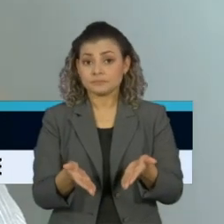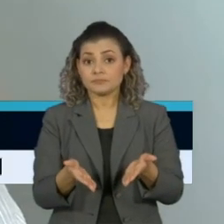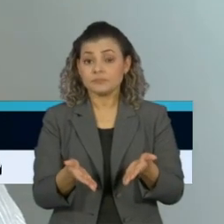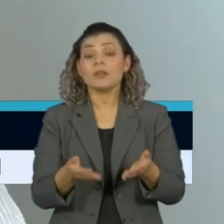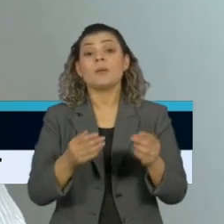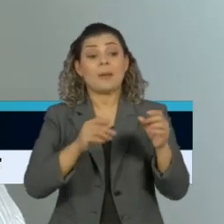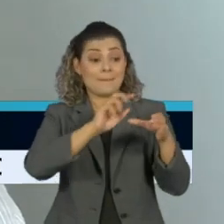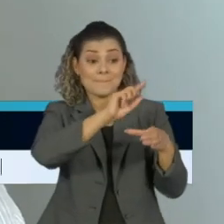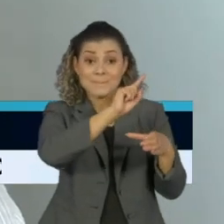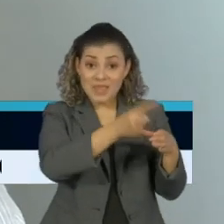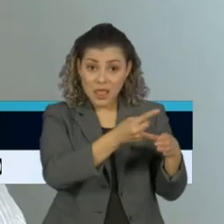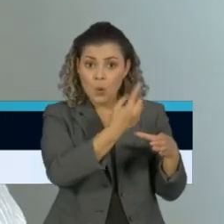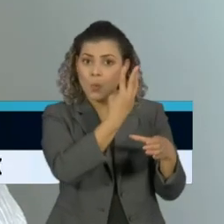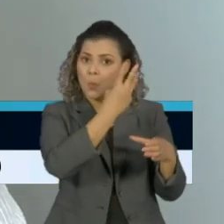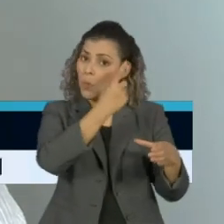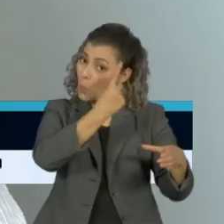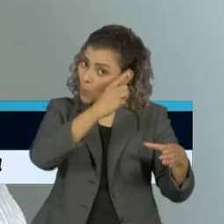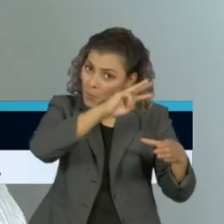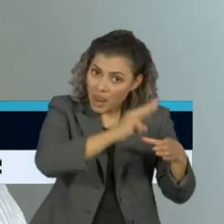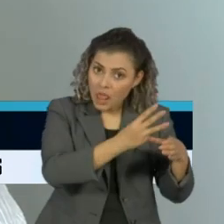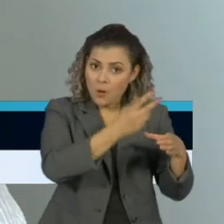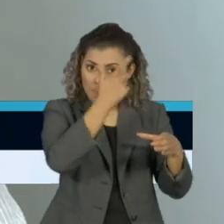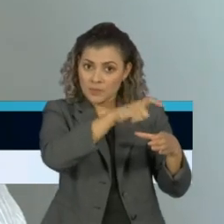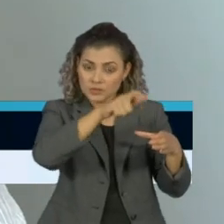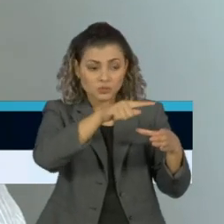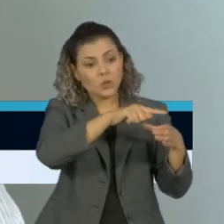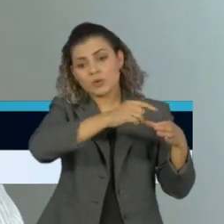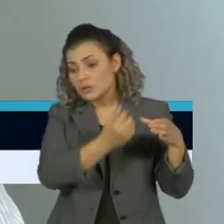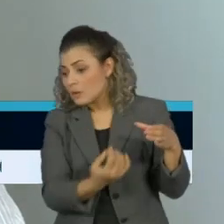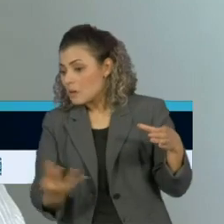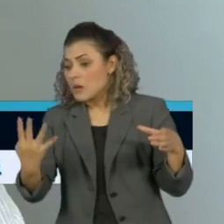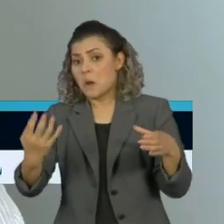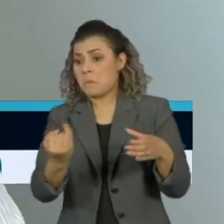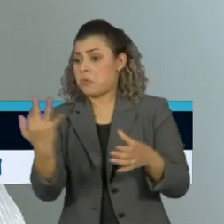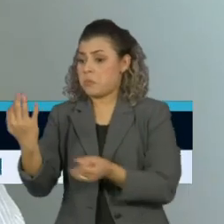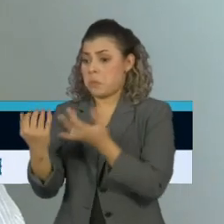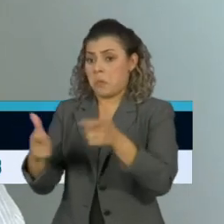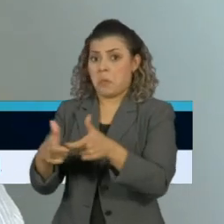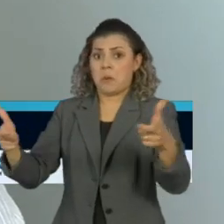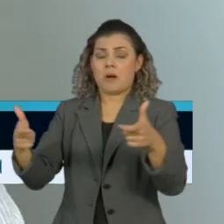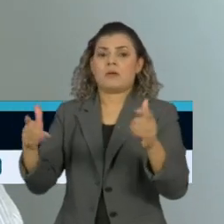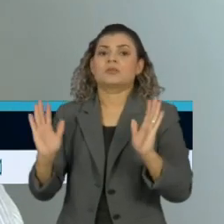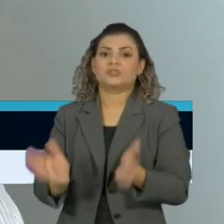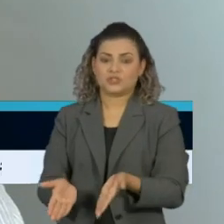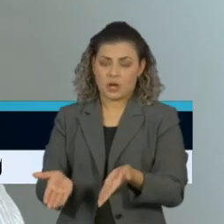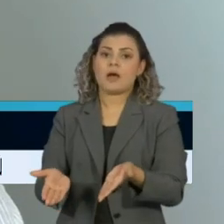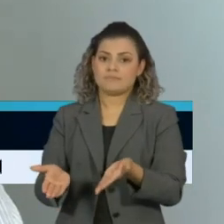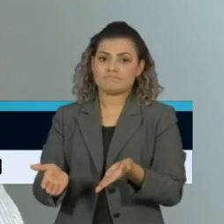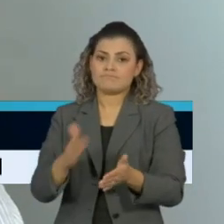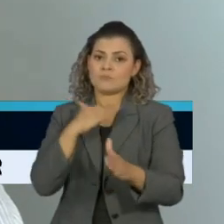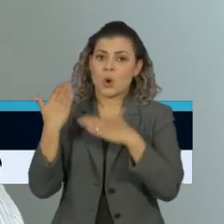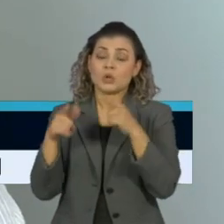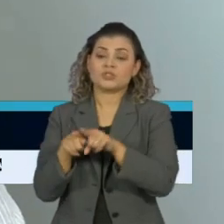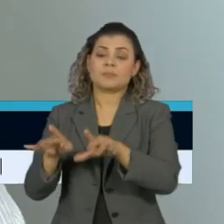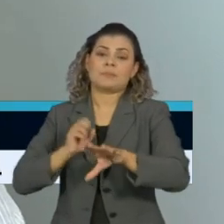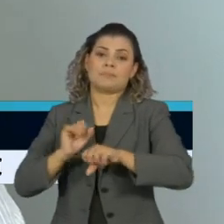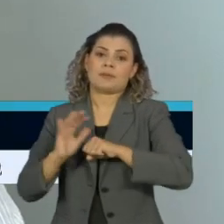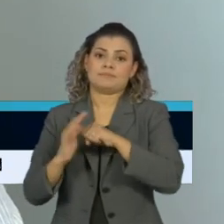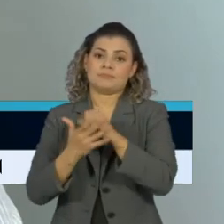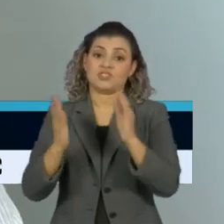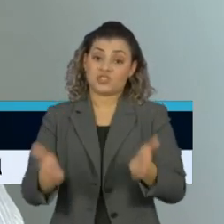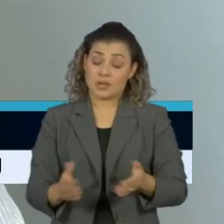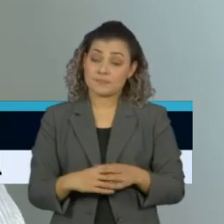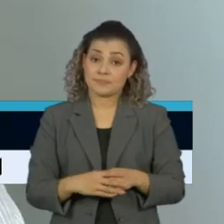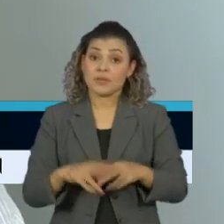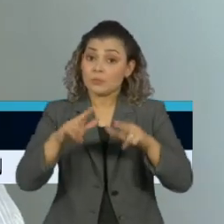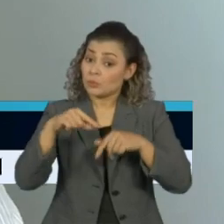milhão de pessoas por dia, o maior número de mortes e o maior número de mortes por milhão de pessoas por dia. Então,